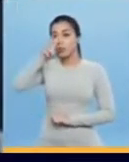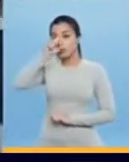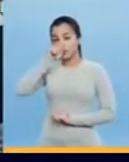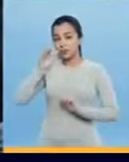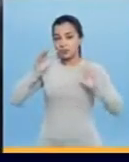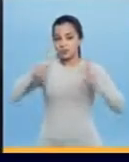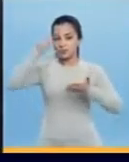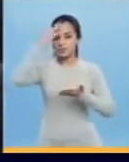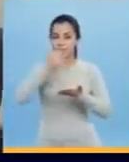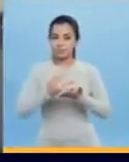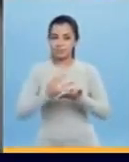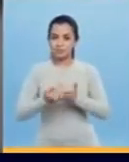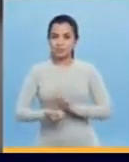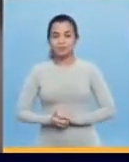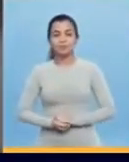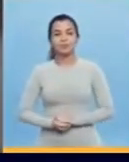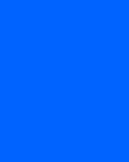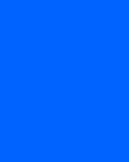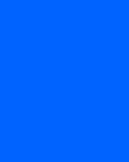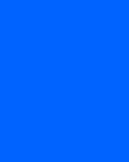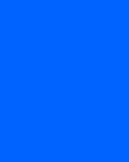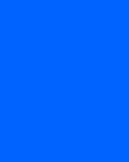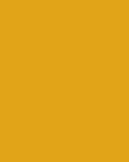45 é força, foco e fé